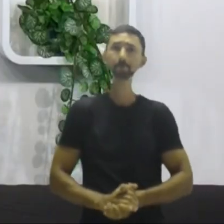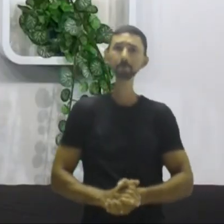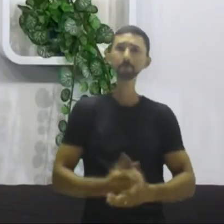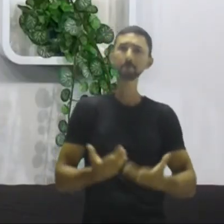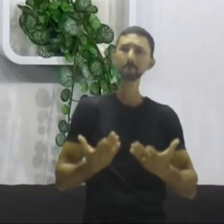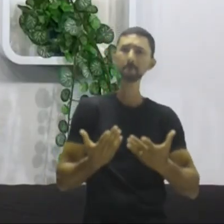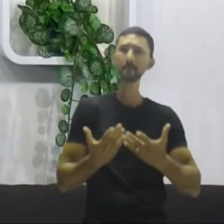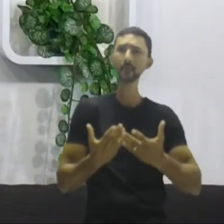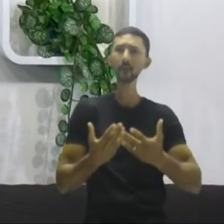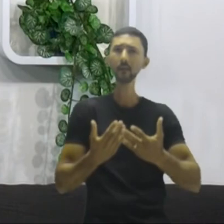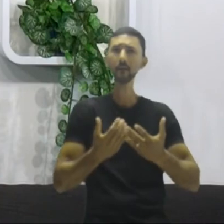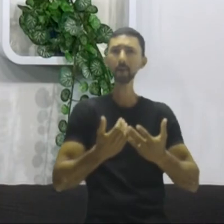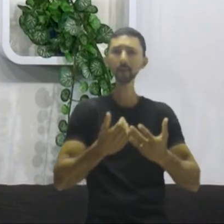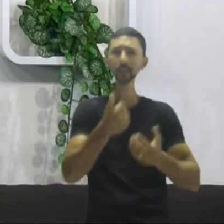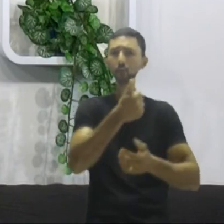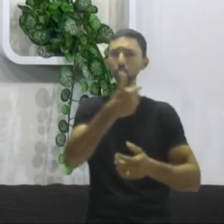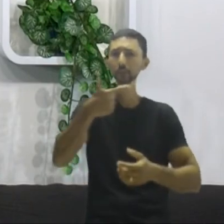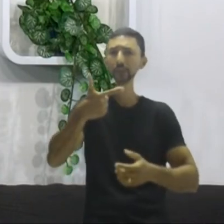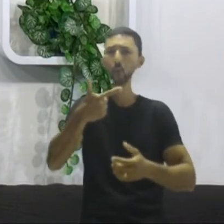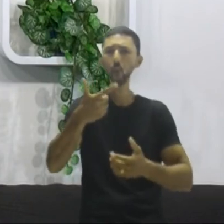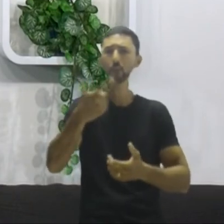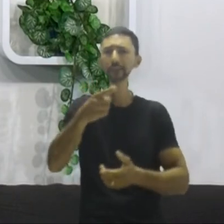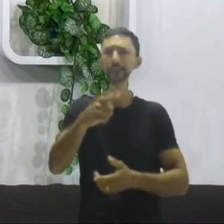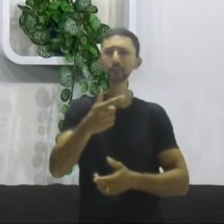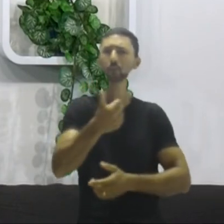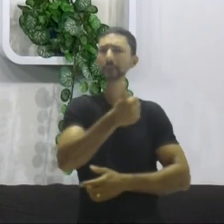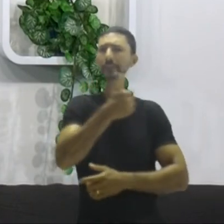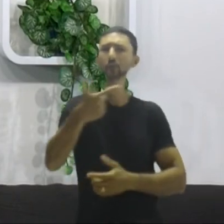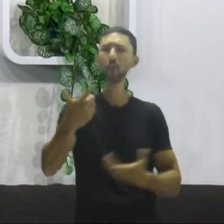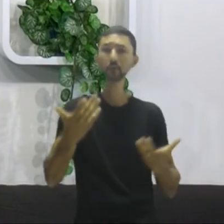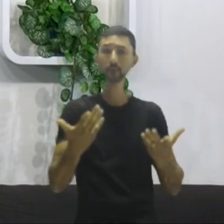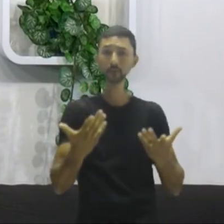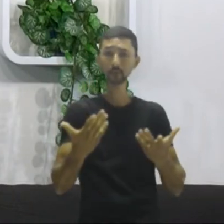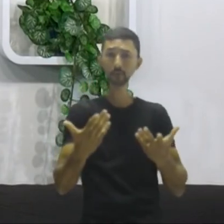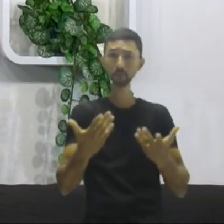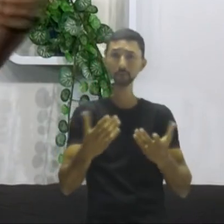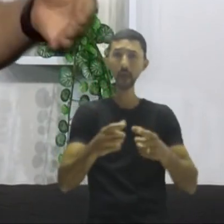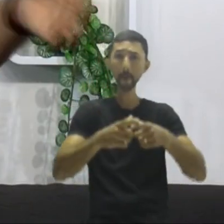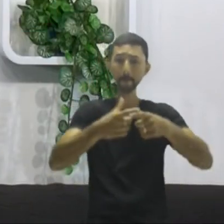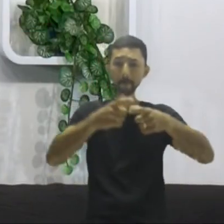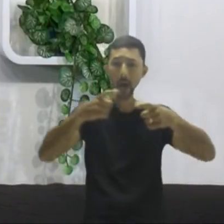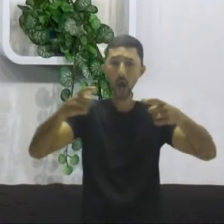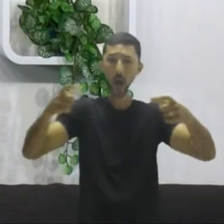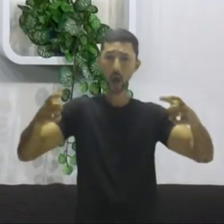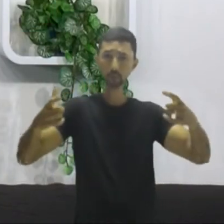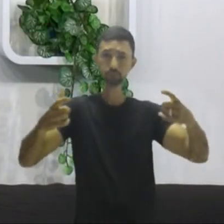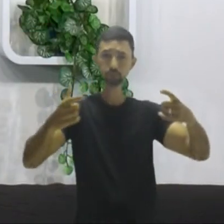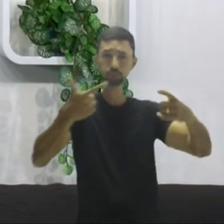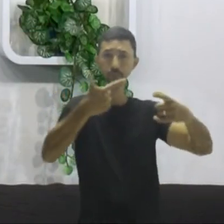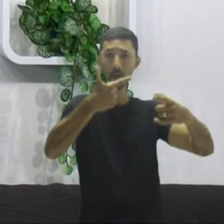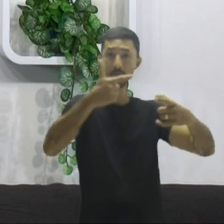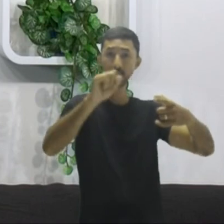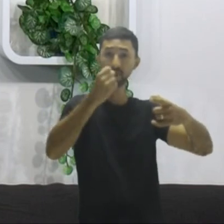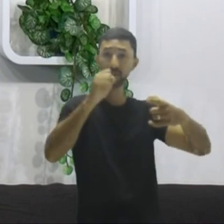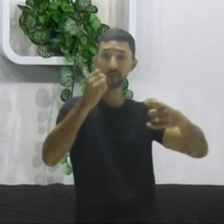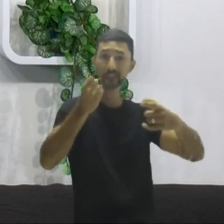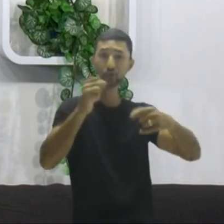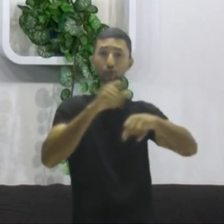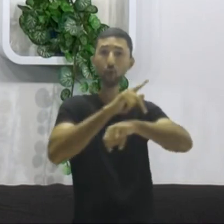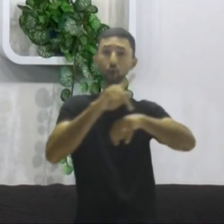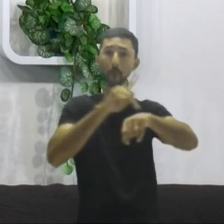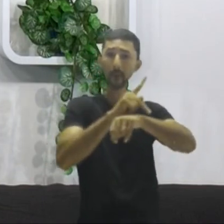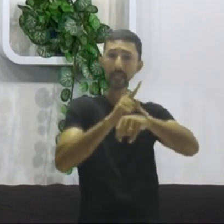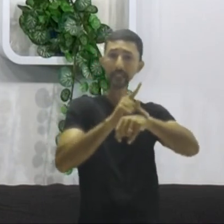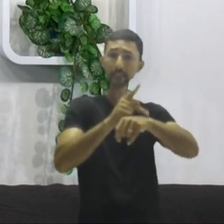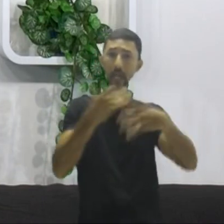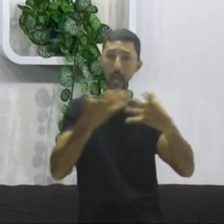mas não tem mais doze membros na União Europeia. já teve vinte e oito e agora vinte e sete, não mudaram